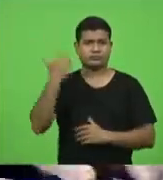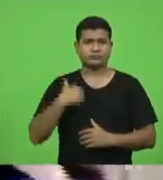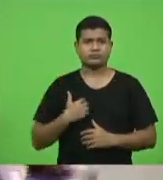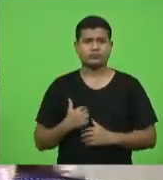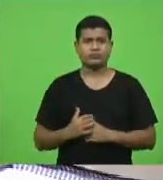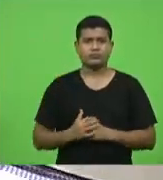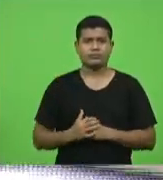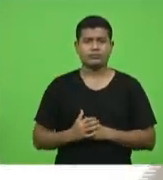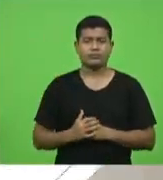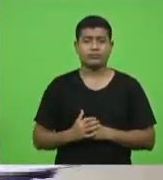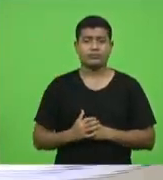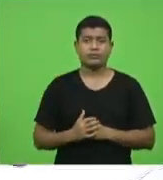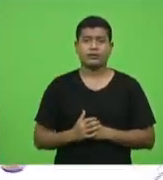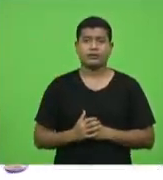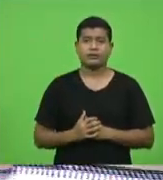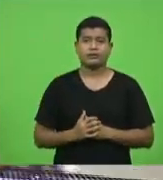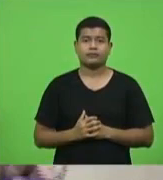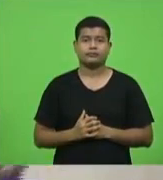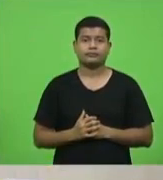obrigado deputado